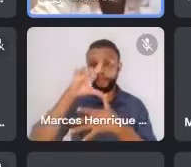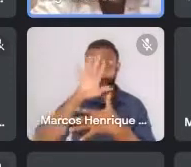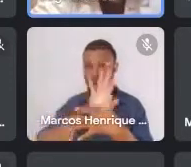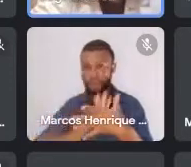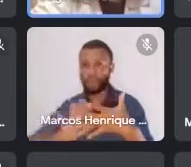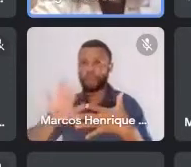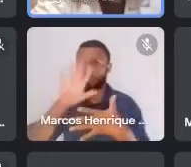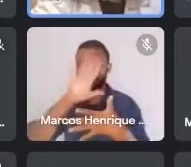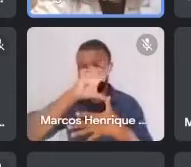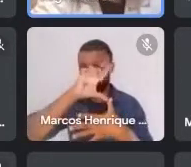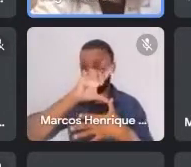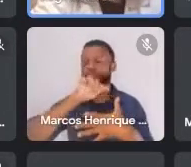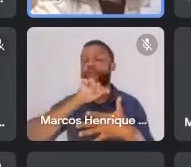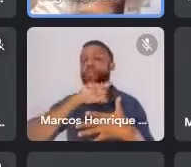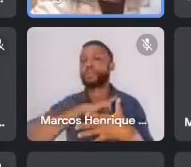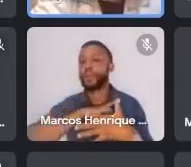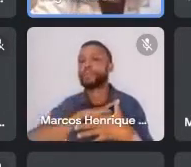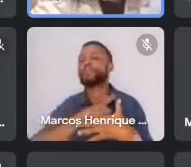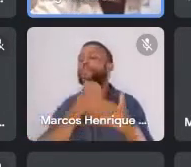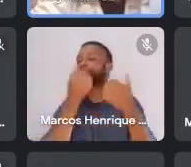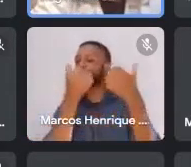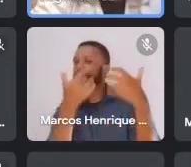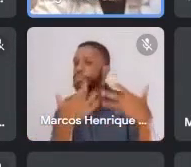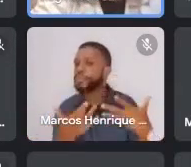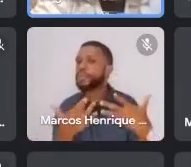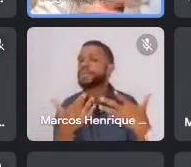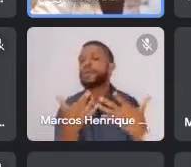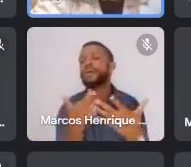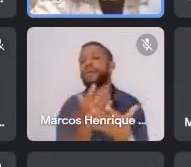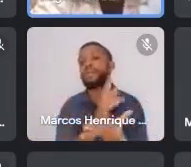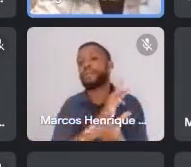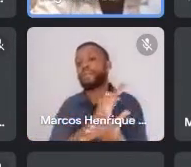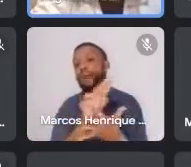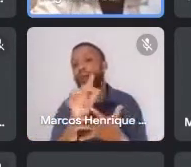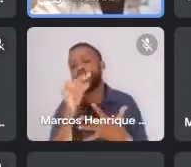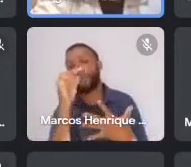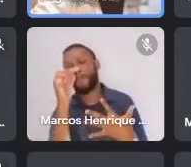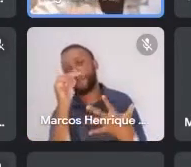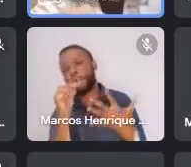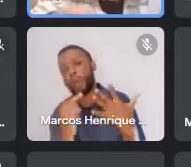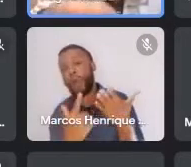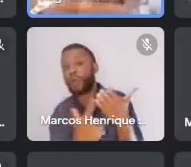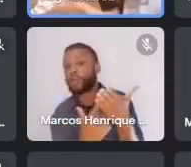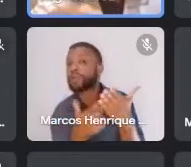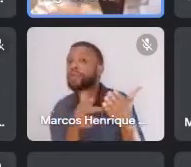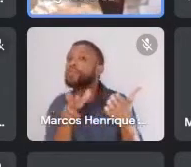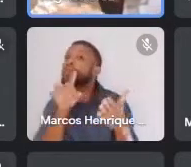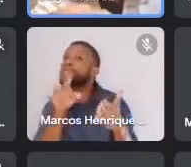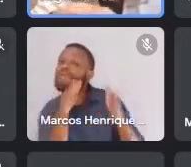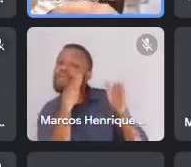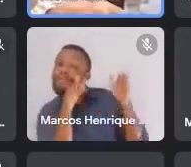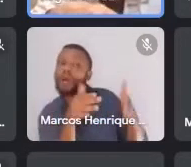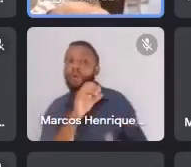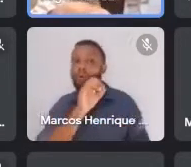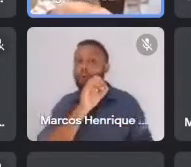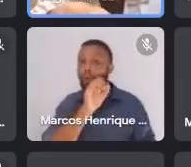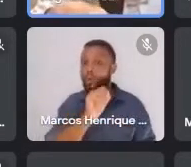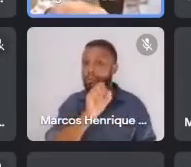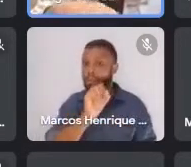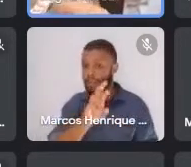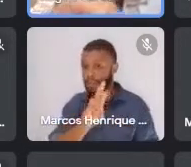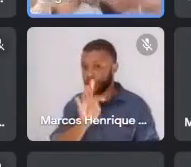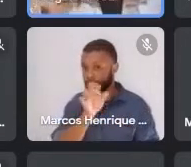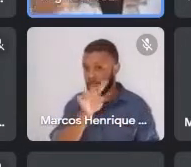outros trabalhos do Euclides, né? Que não são, não fica nos sertões, então, o quanto que ele foi importante no